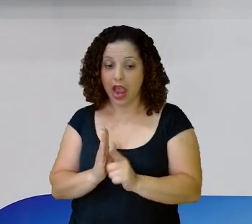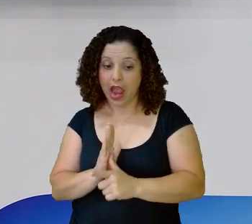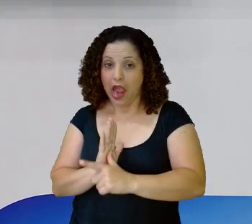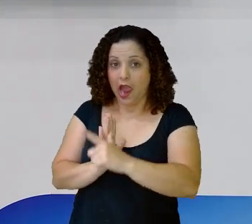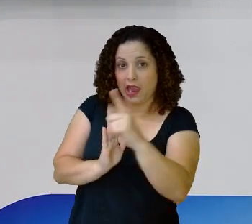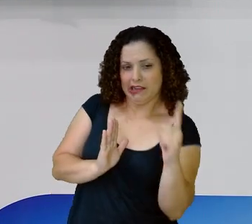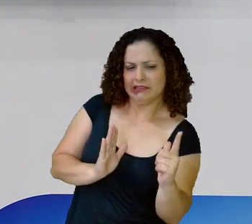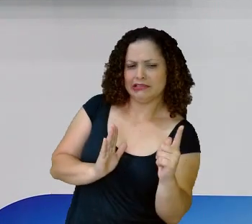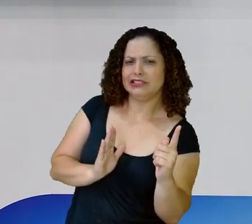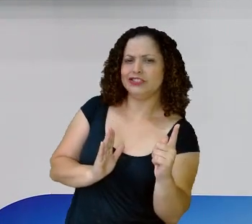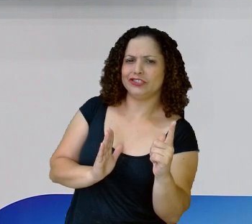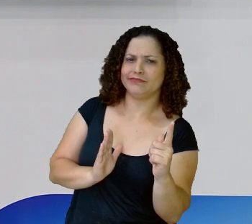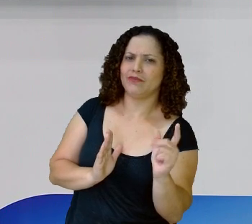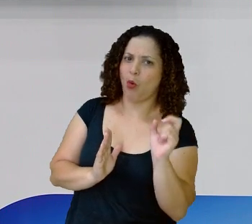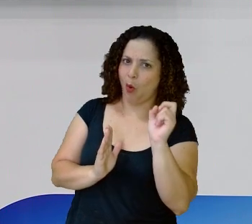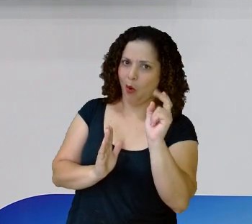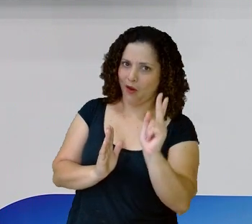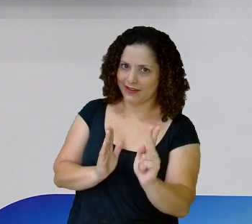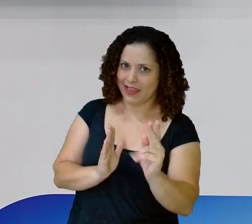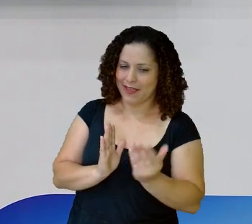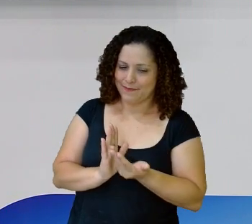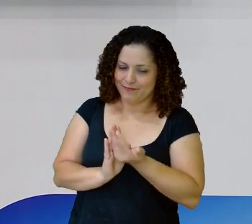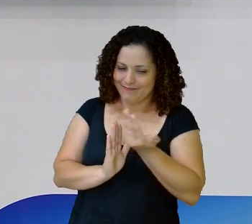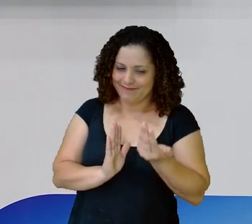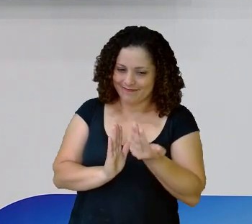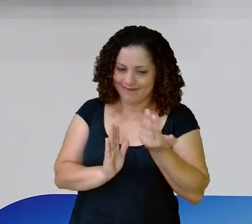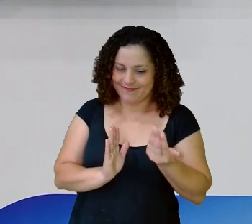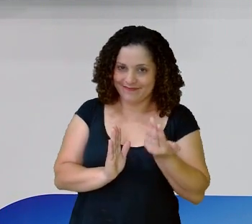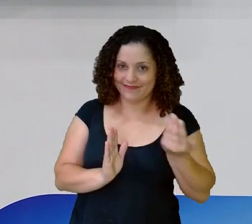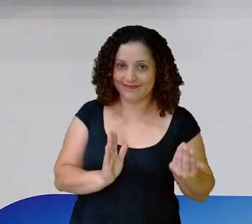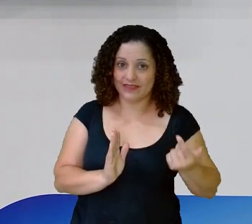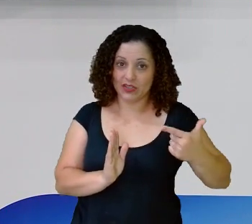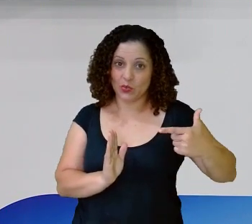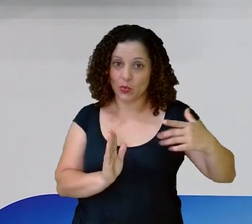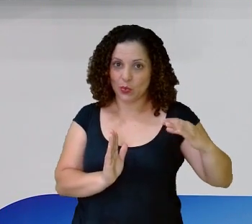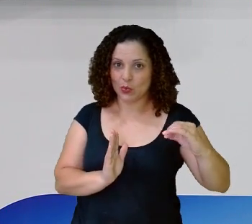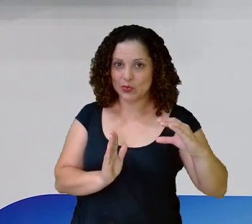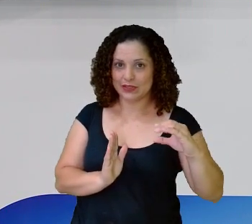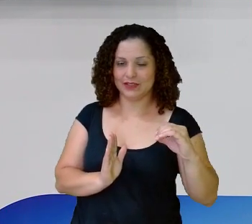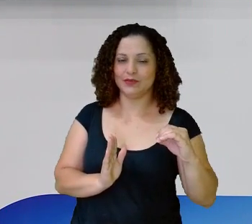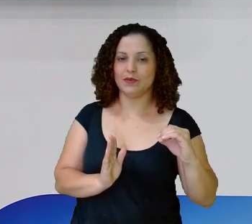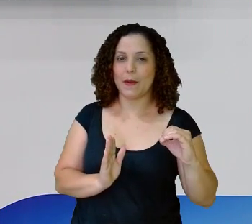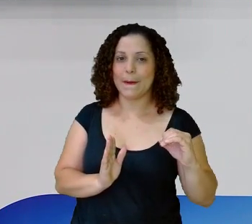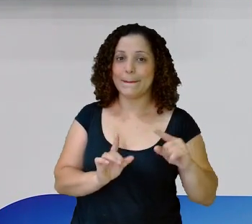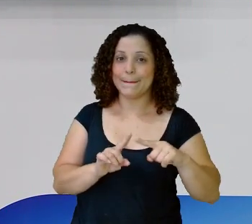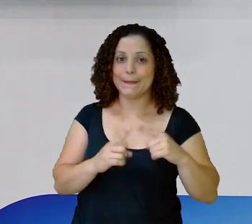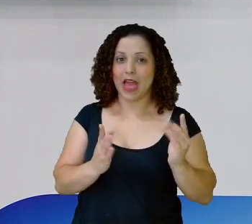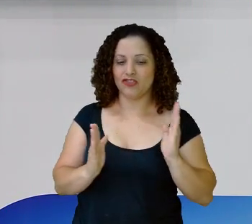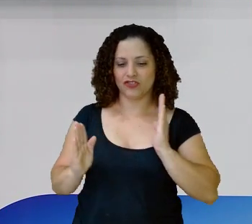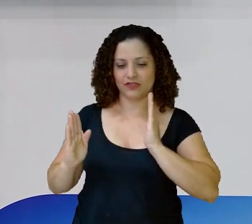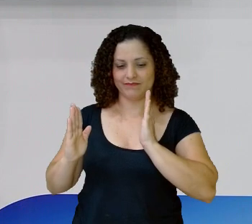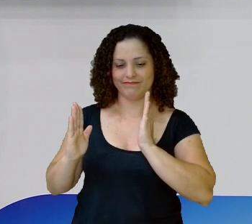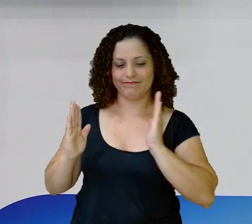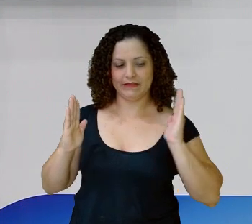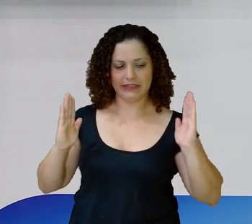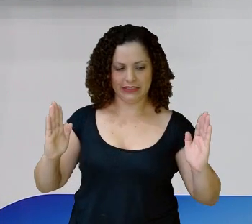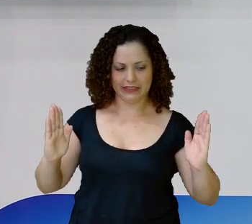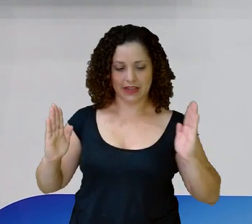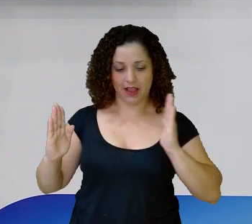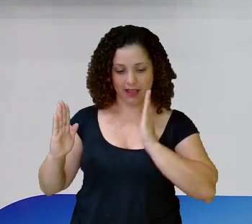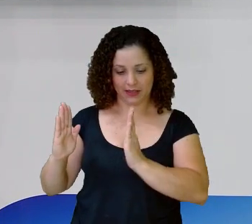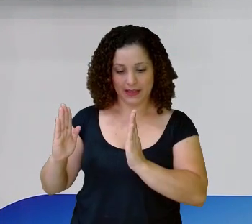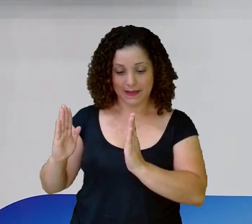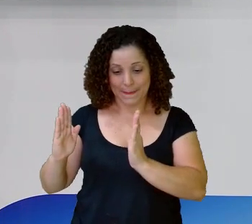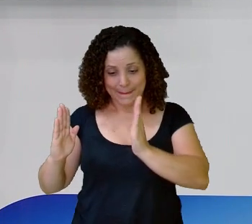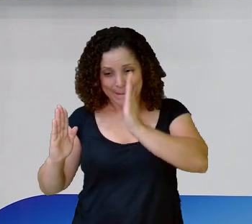249 Aí ó Eu poderia puxar Para essa centena Da letra B Mas como ele passou Da metade